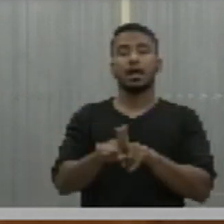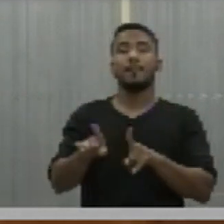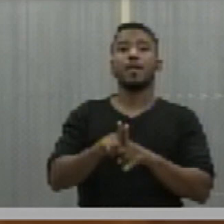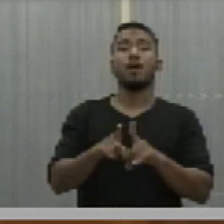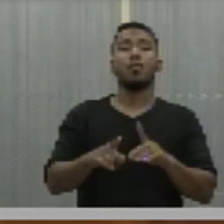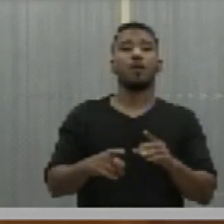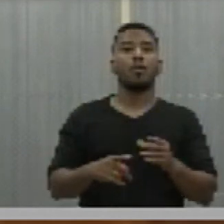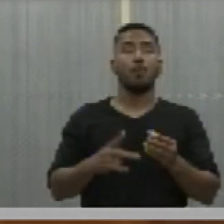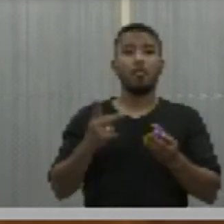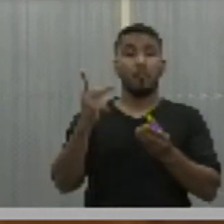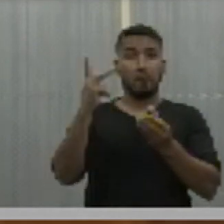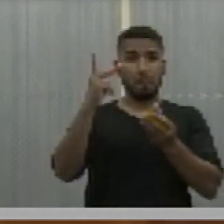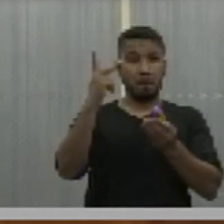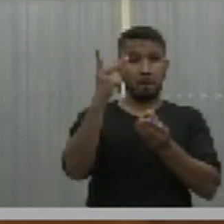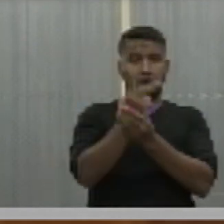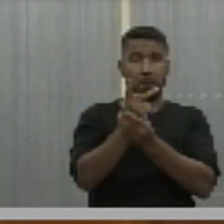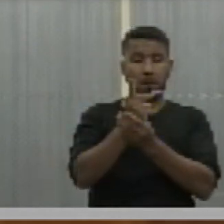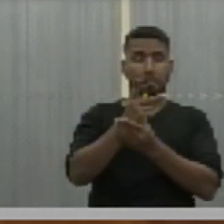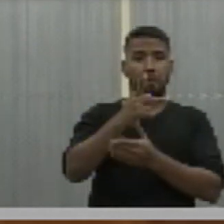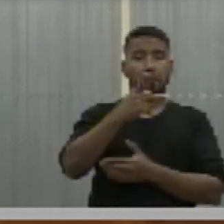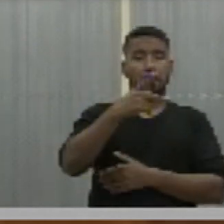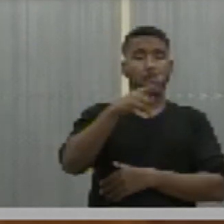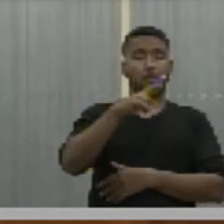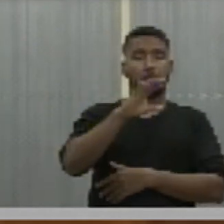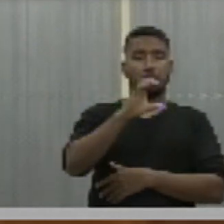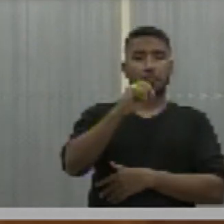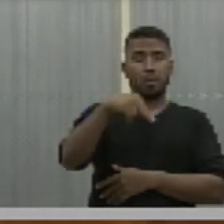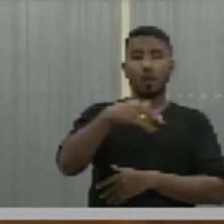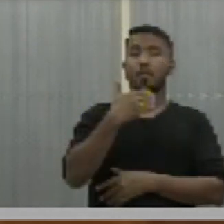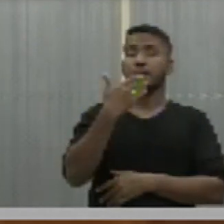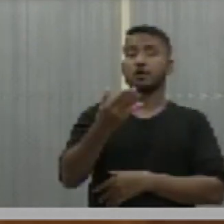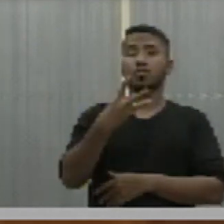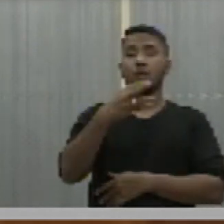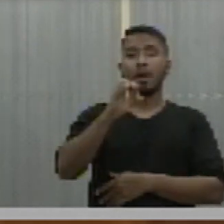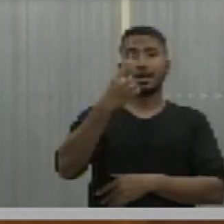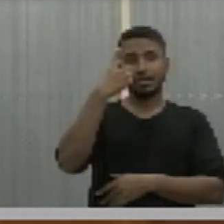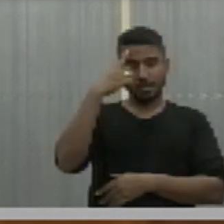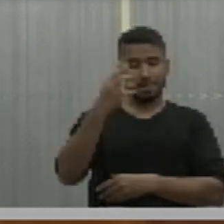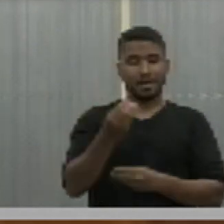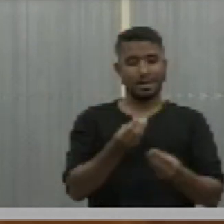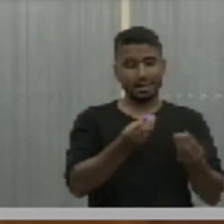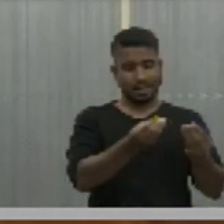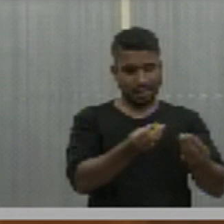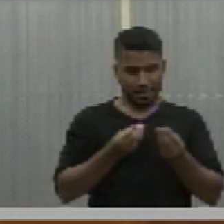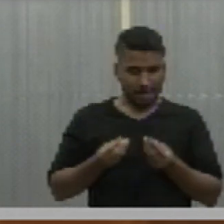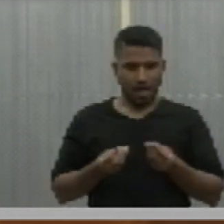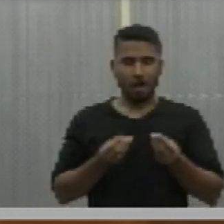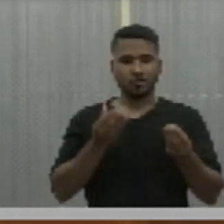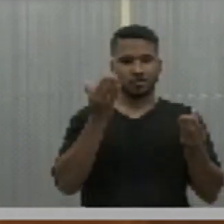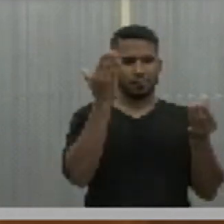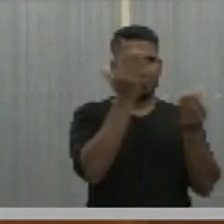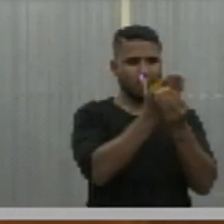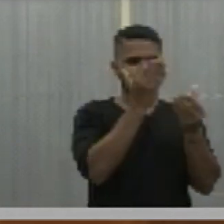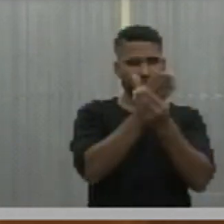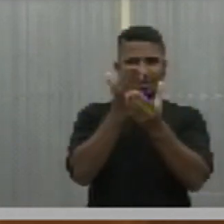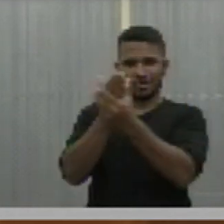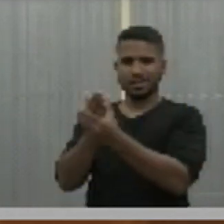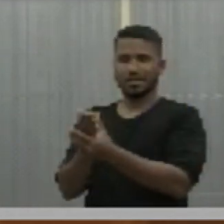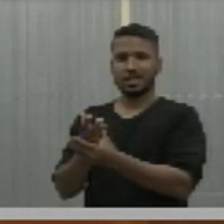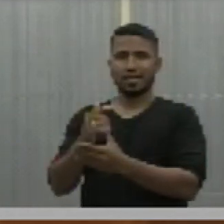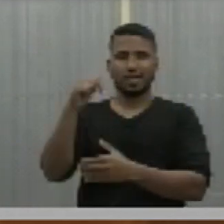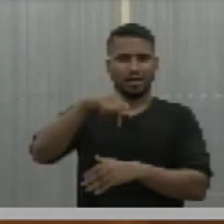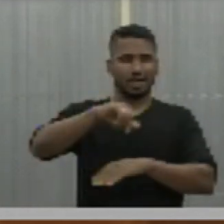que pediu 40 dias para entregar os processos que circulam na